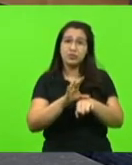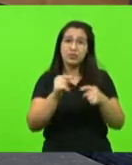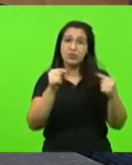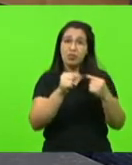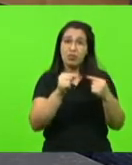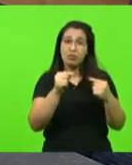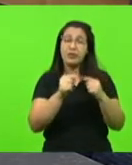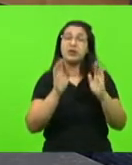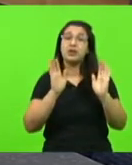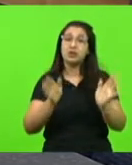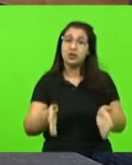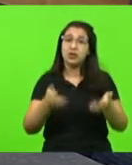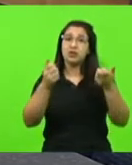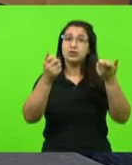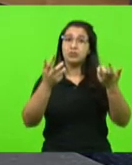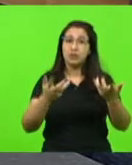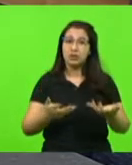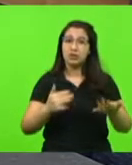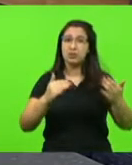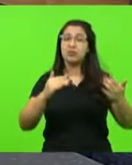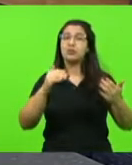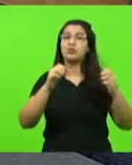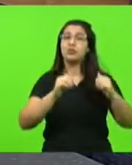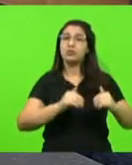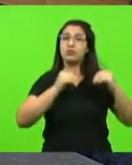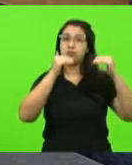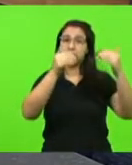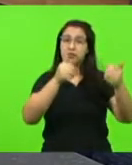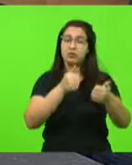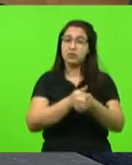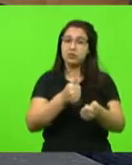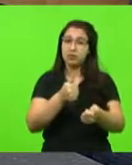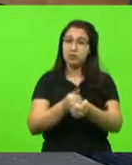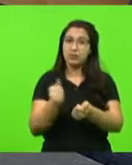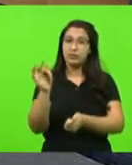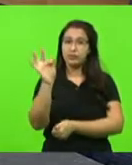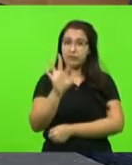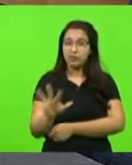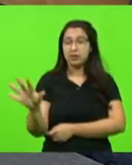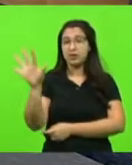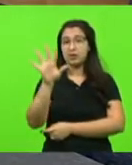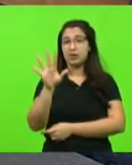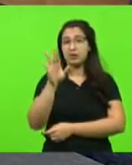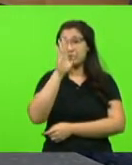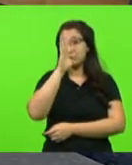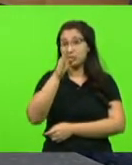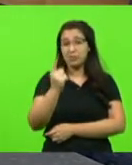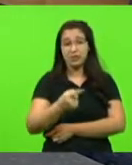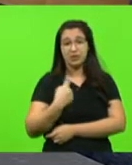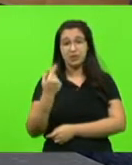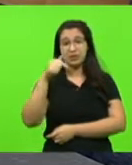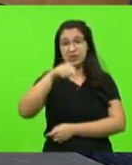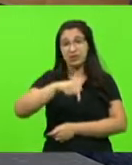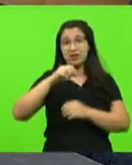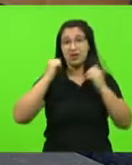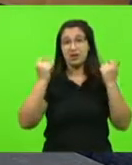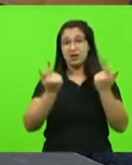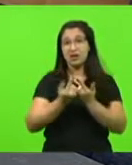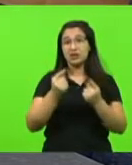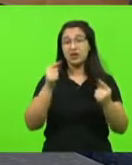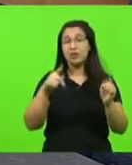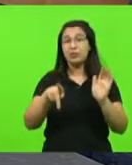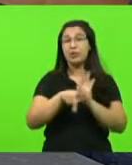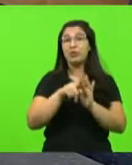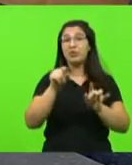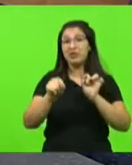emanada pelo Superior Tribunal Federal. Principalmente nós aqui, que somos uma casa de leis. E, obviamente,